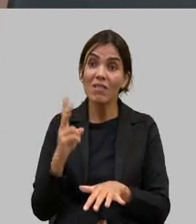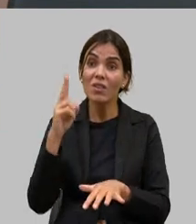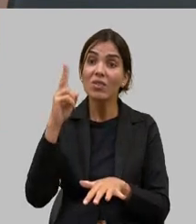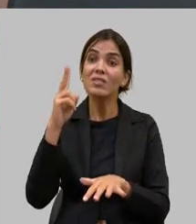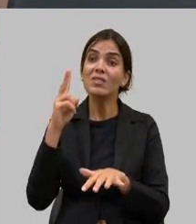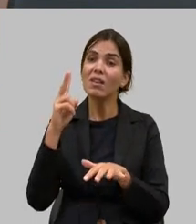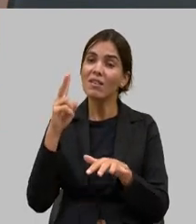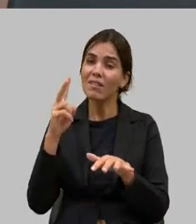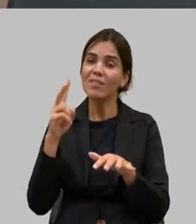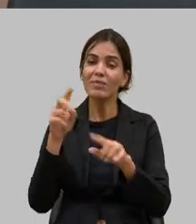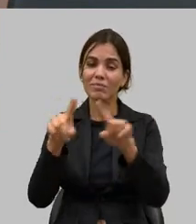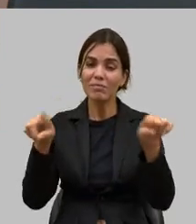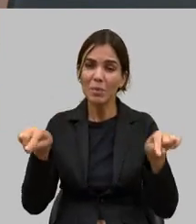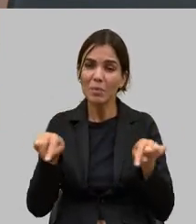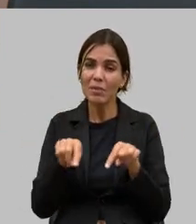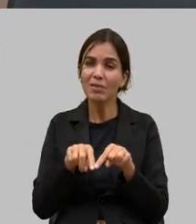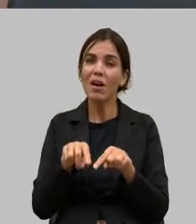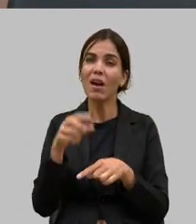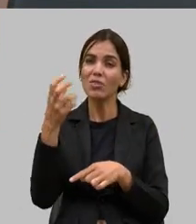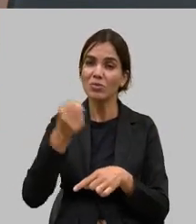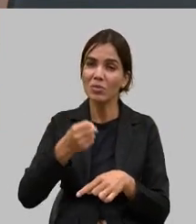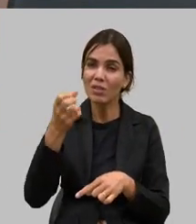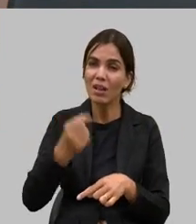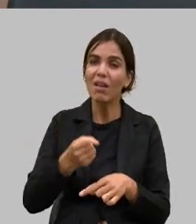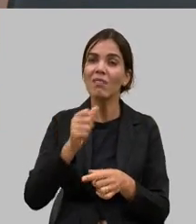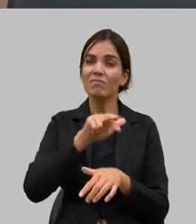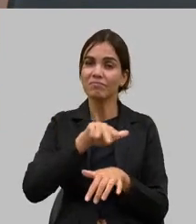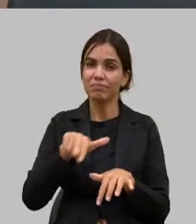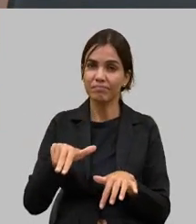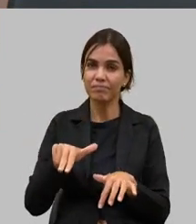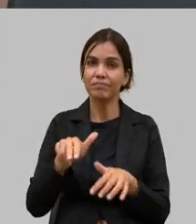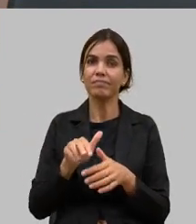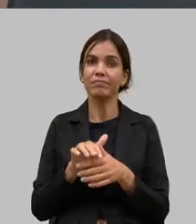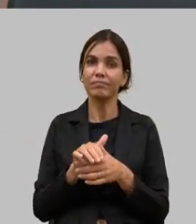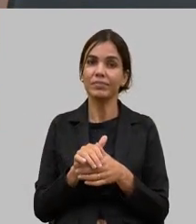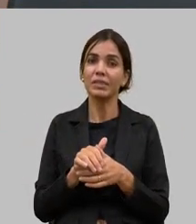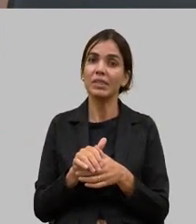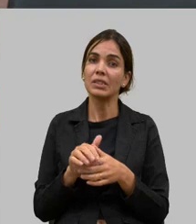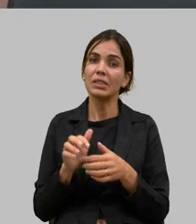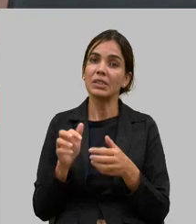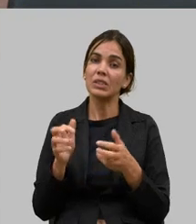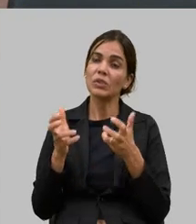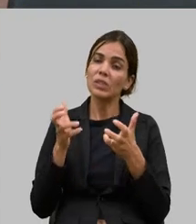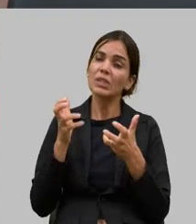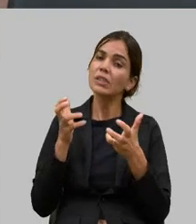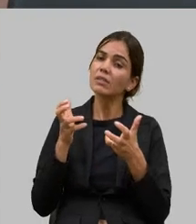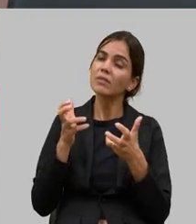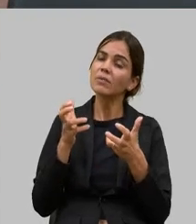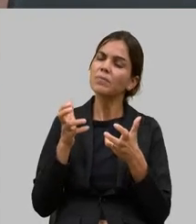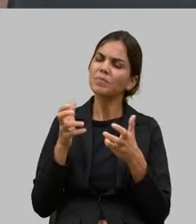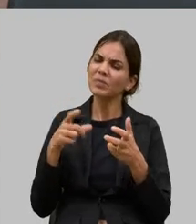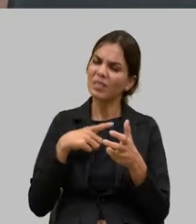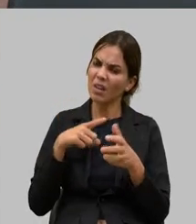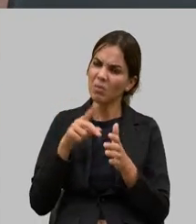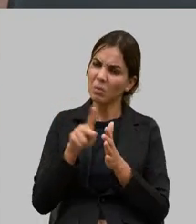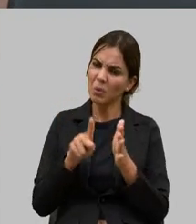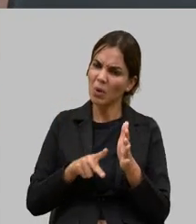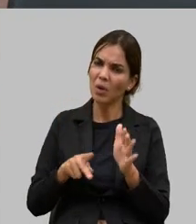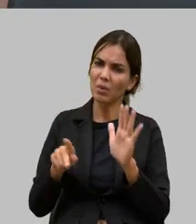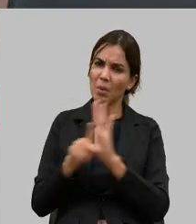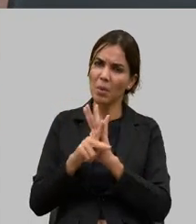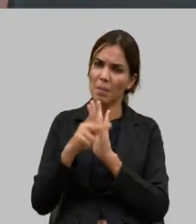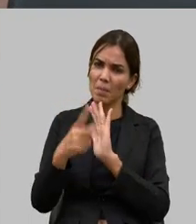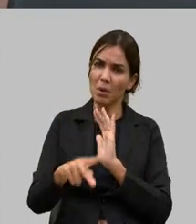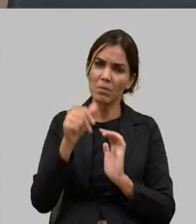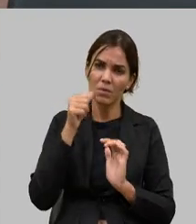leite estão valorizando todo o cenário e eu queria saber se tem um programa especial para essas mulheres para essas mulheres